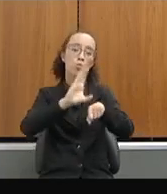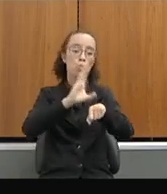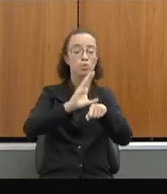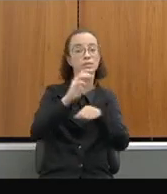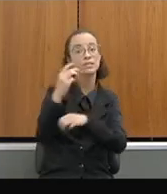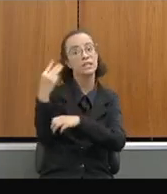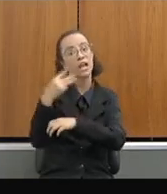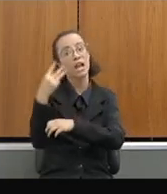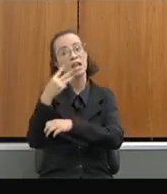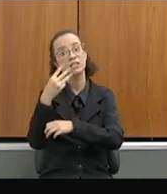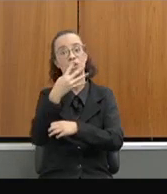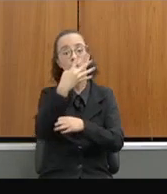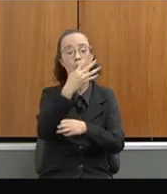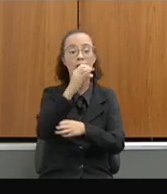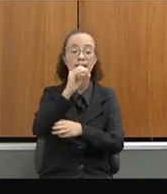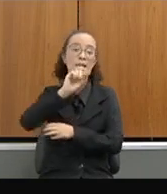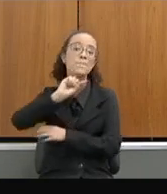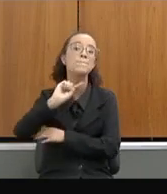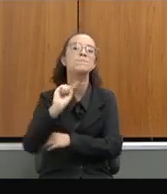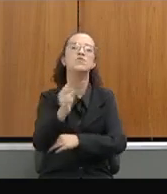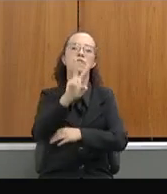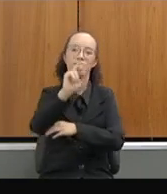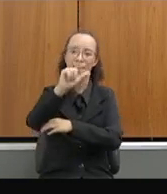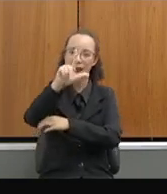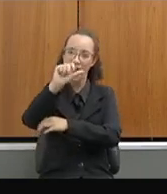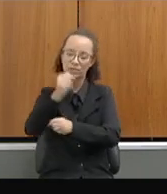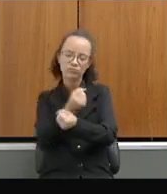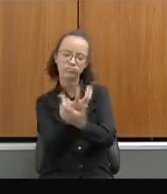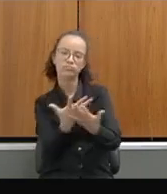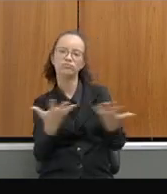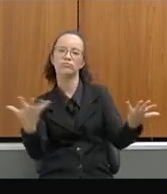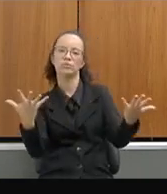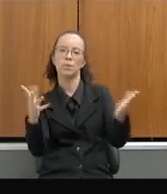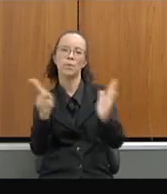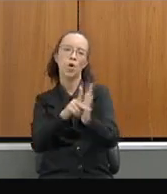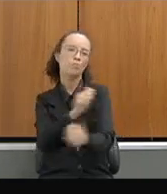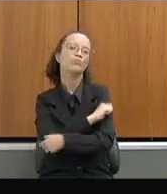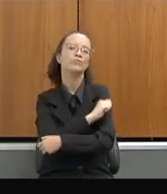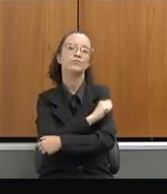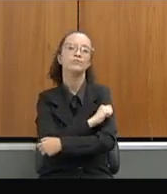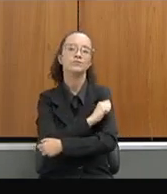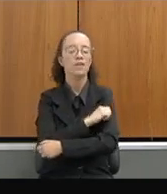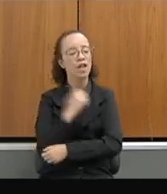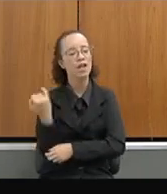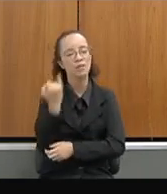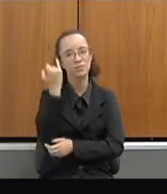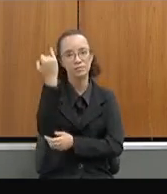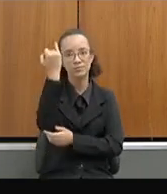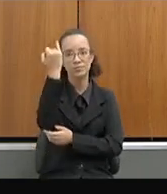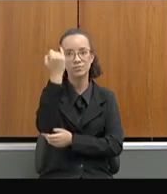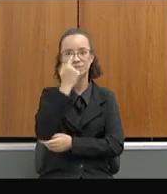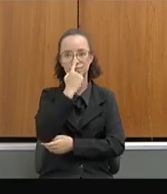3, com 40 mil vagas disponíveis para os nossos estudantes dessa rede. É de suma importância